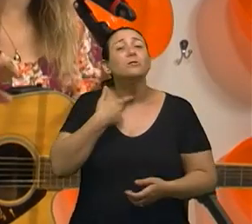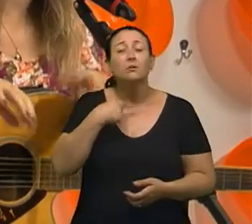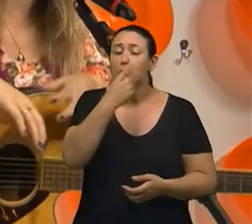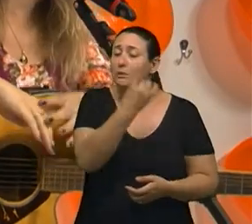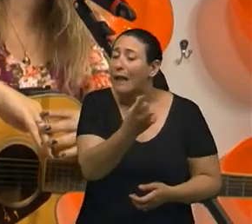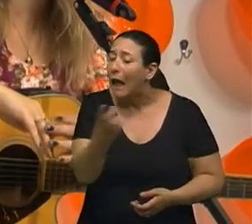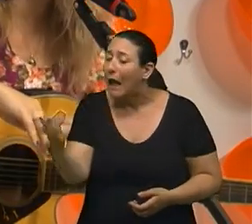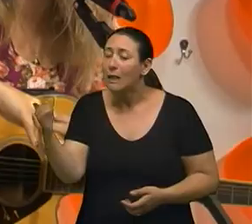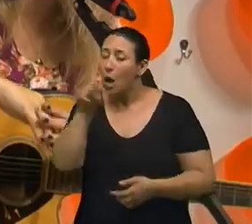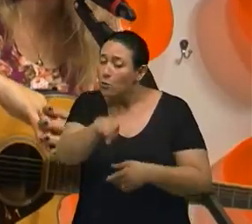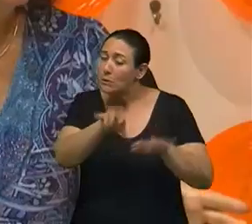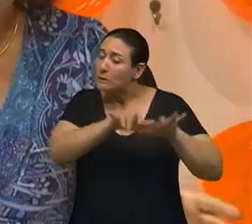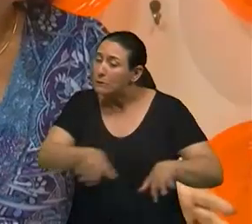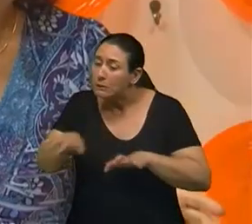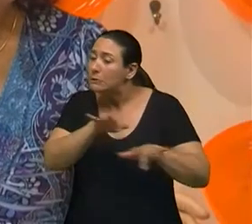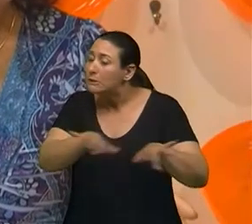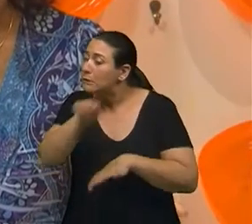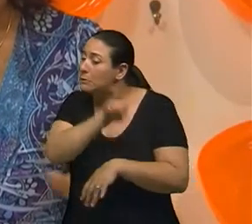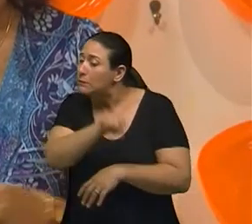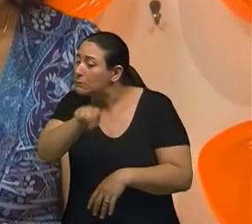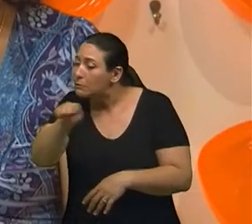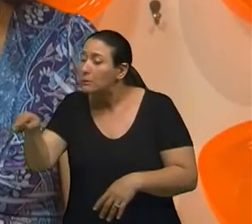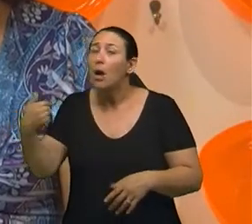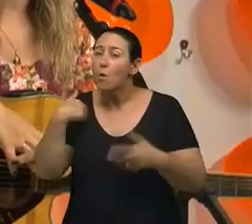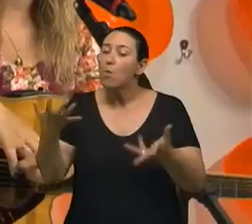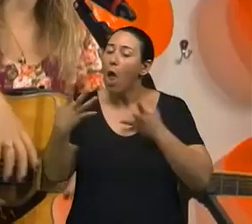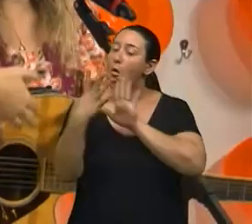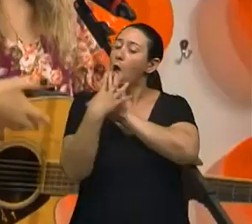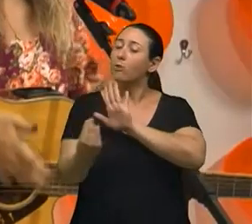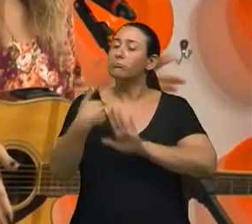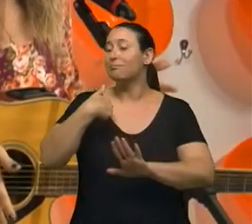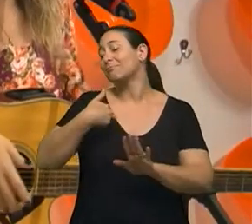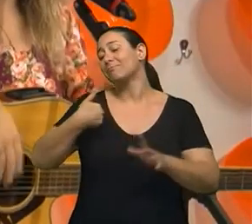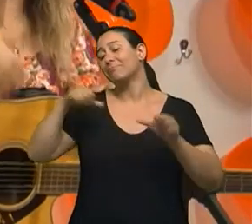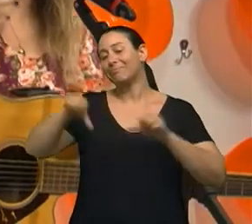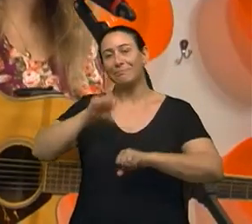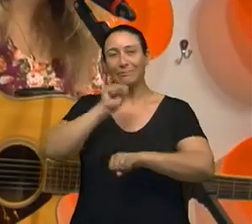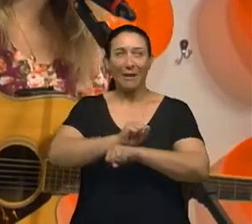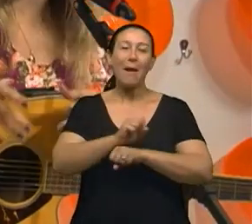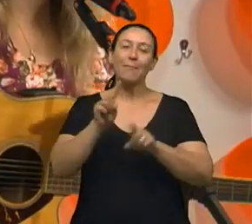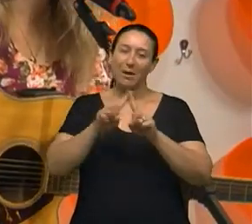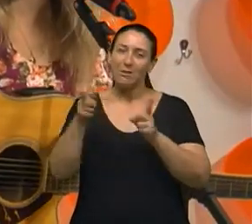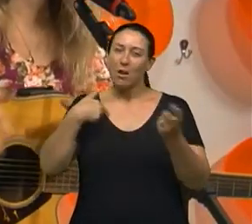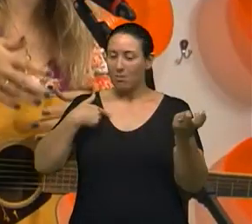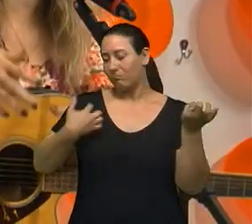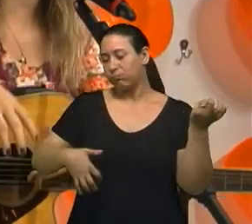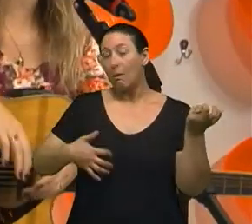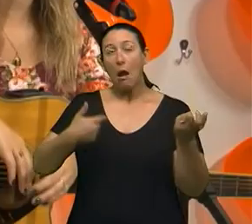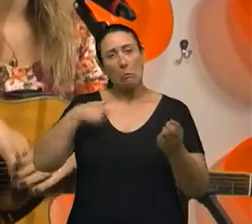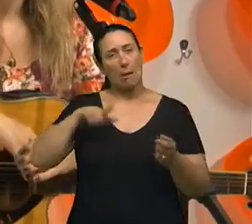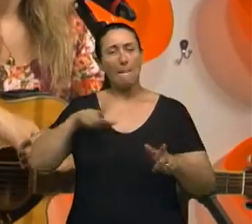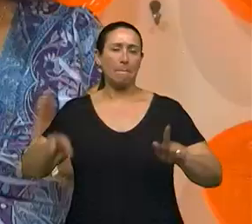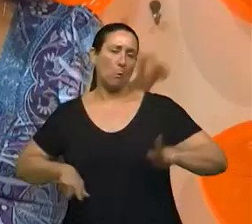que um dos netos realizasse por ela esse sonho de tocar piano. Daí eu acabei parando no violão, mas eu tenho um primo que toca muito bem piano também. Claro. Mas